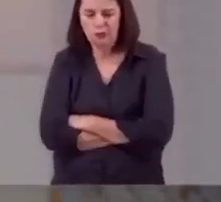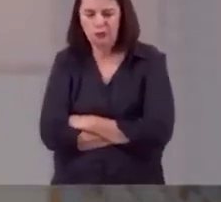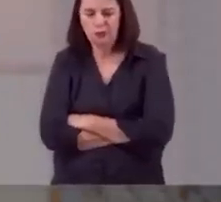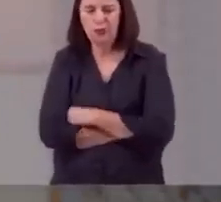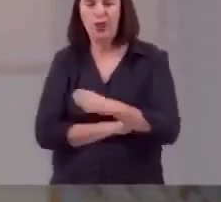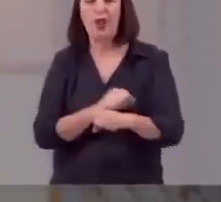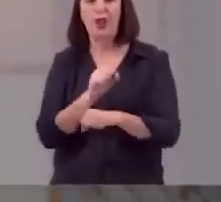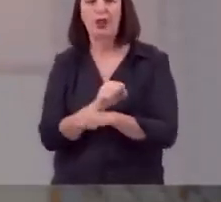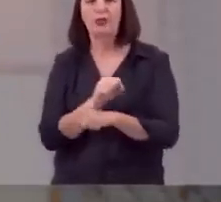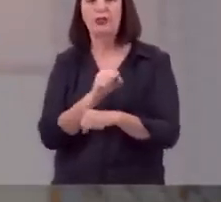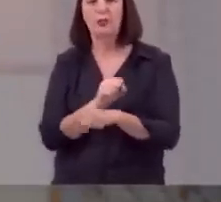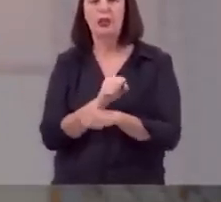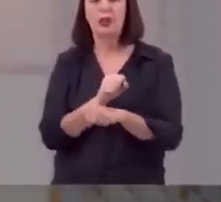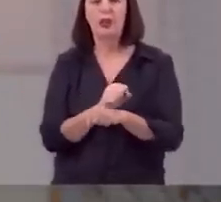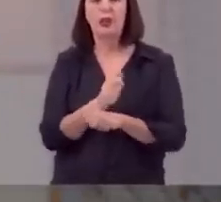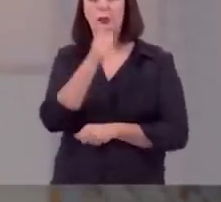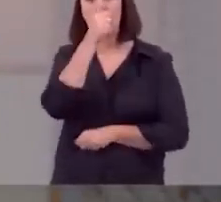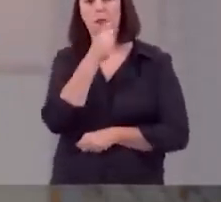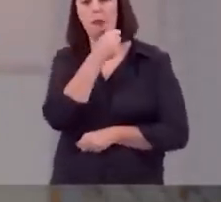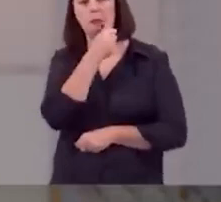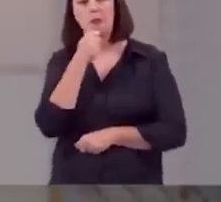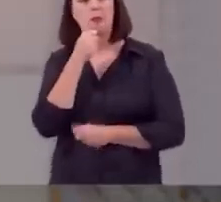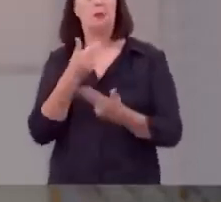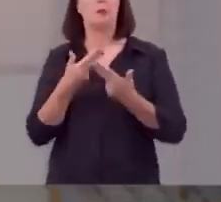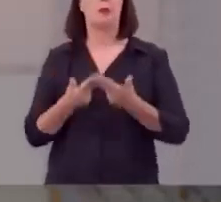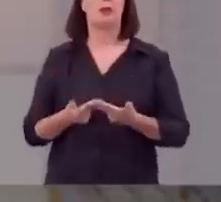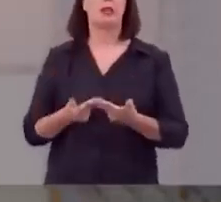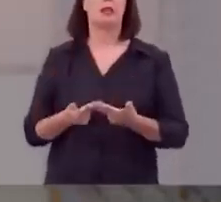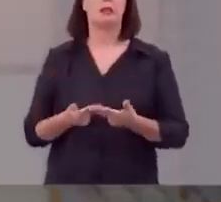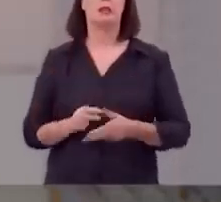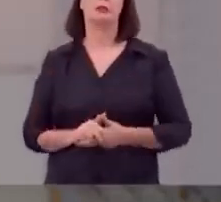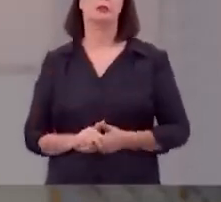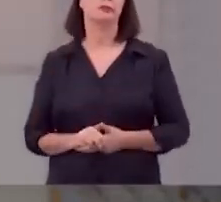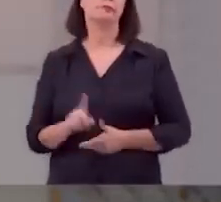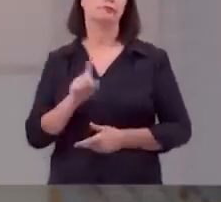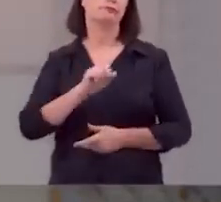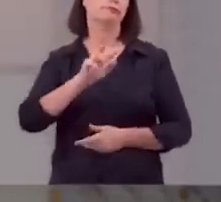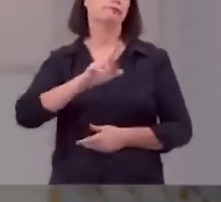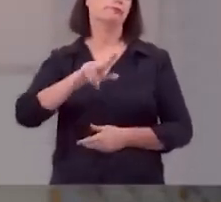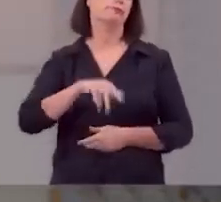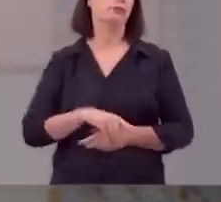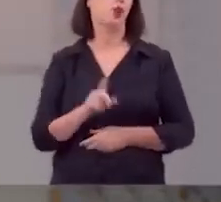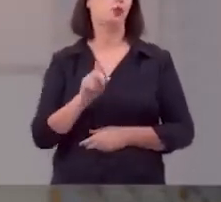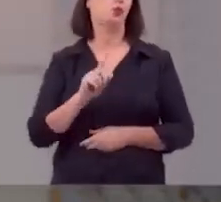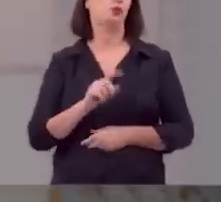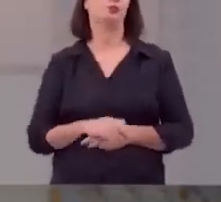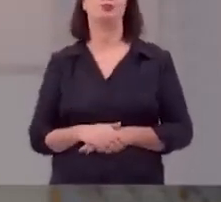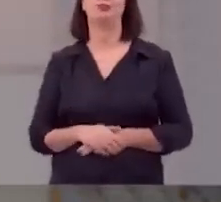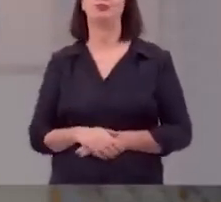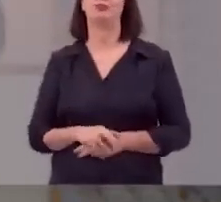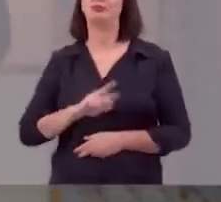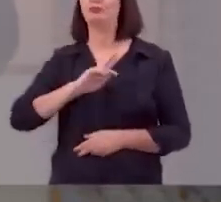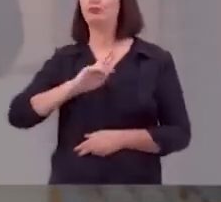aguentando calado os problemas da vida não Jó não foi esse tipo de homem paciente não